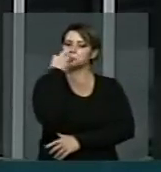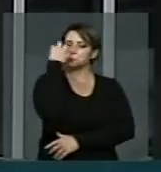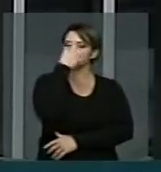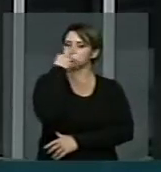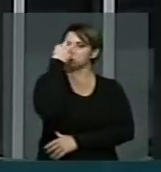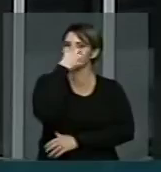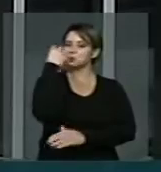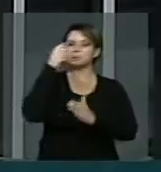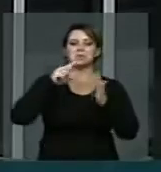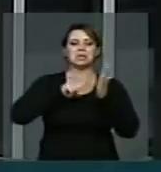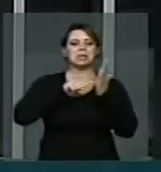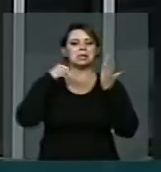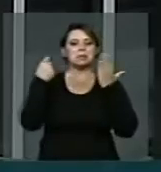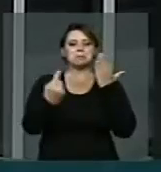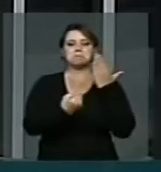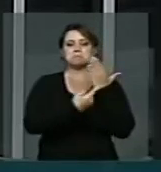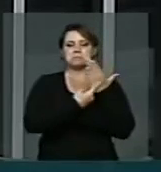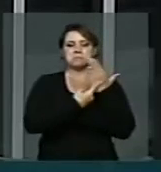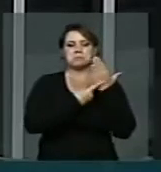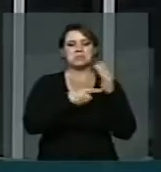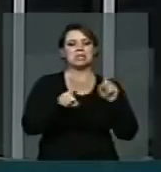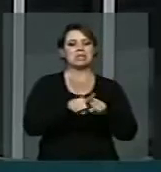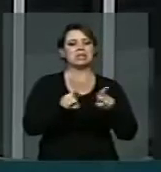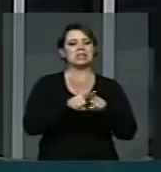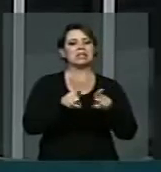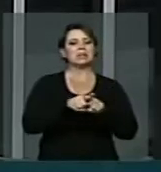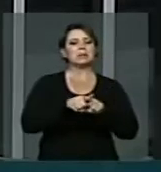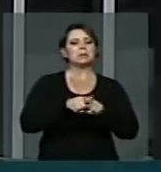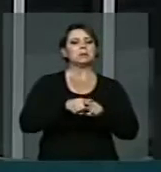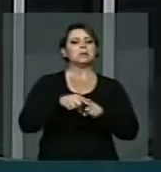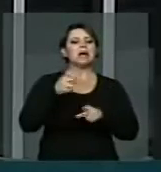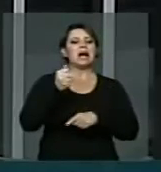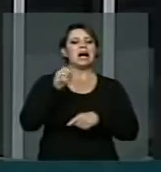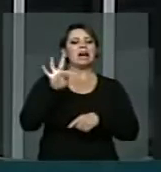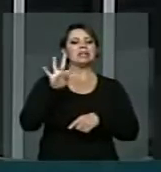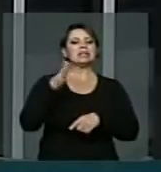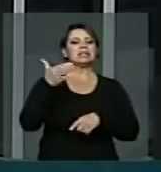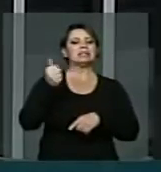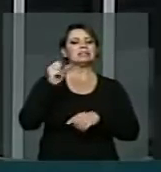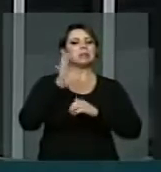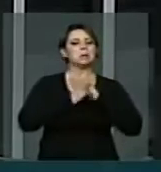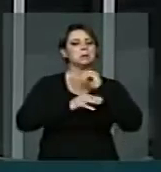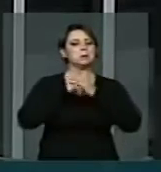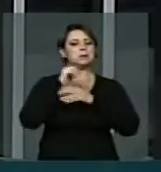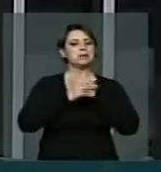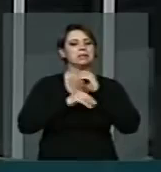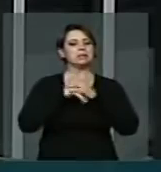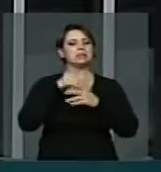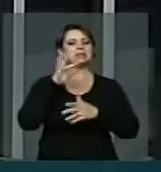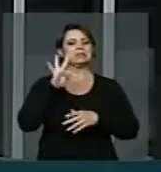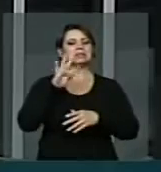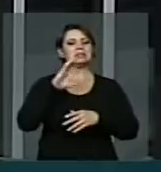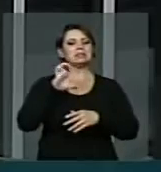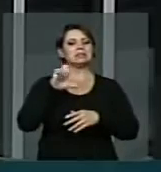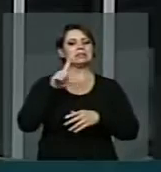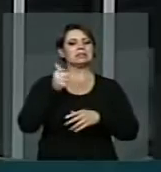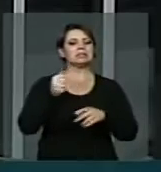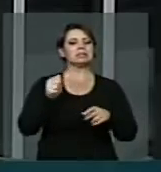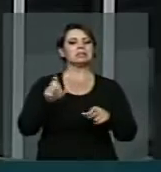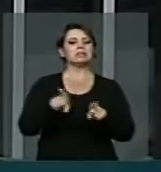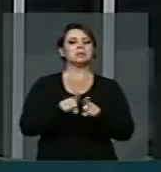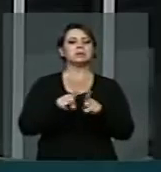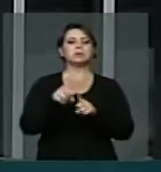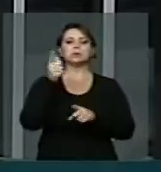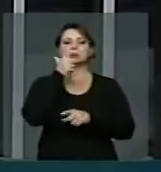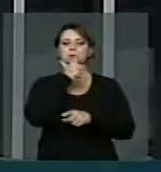metáfora do artesão e da tecelã, ele fala da apropriação coletiva dos meios de produção,